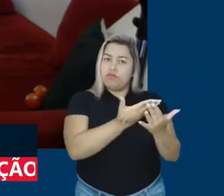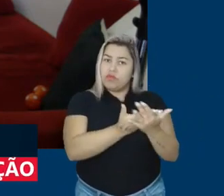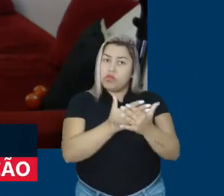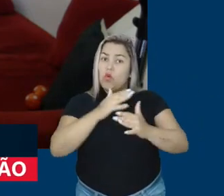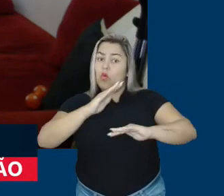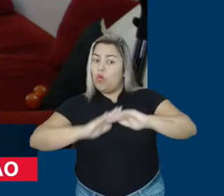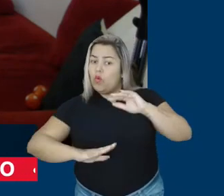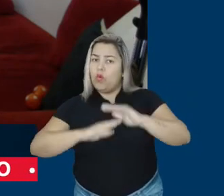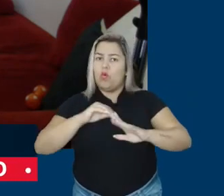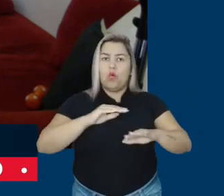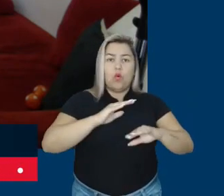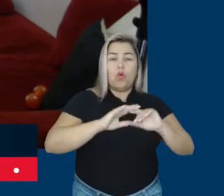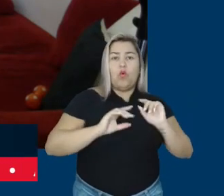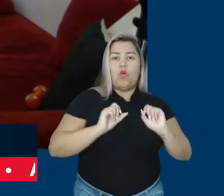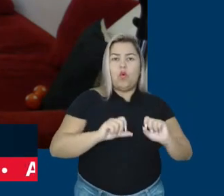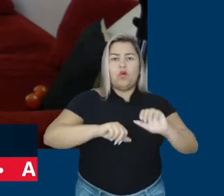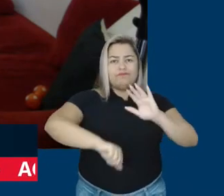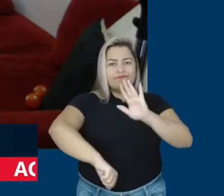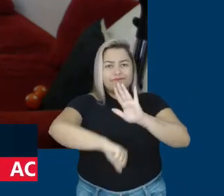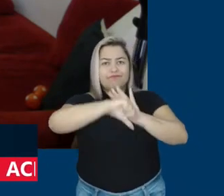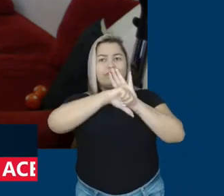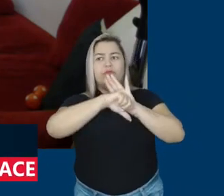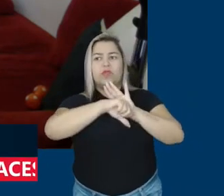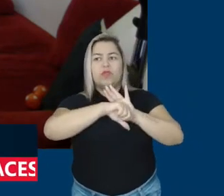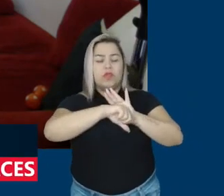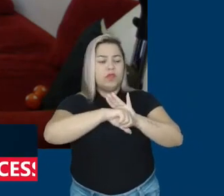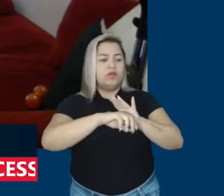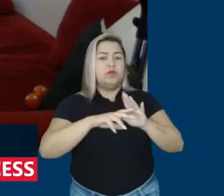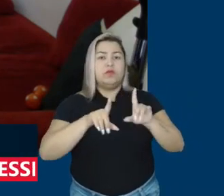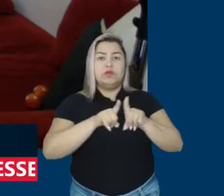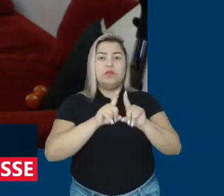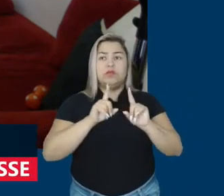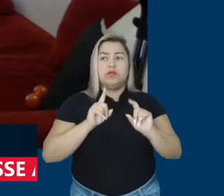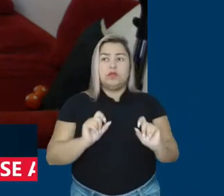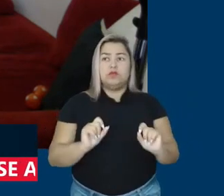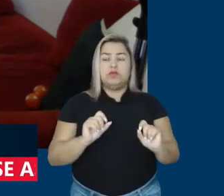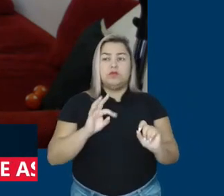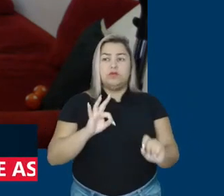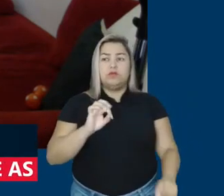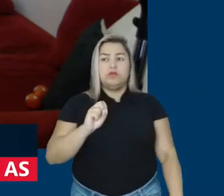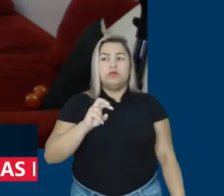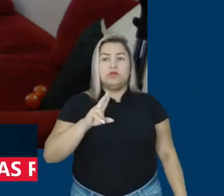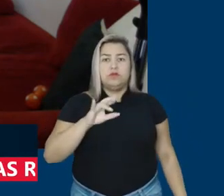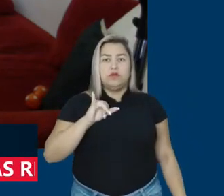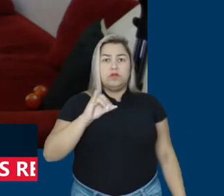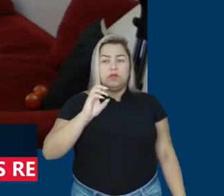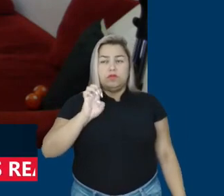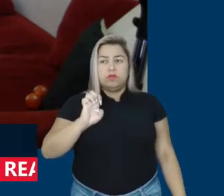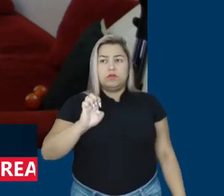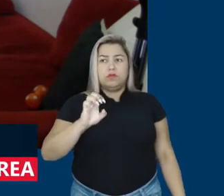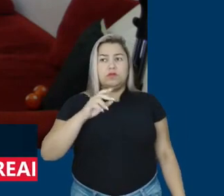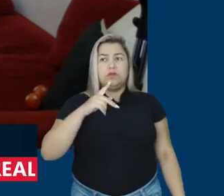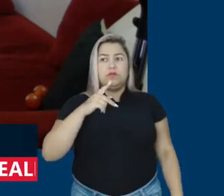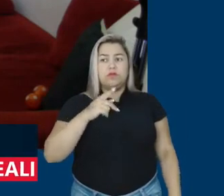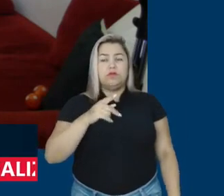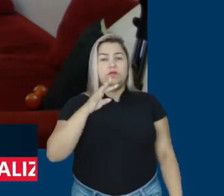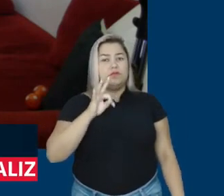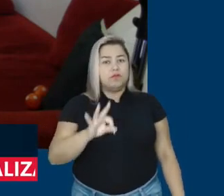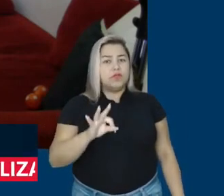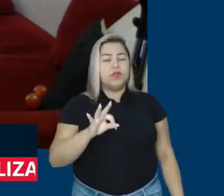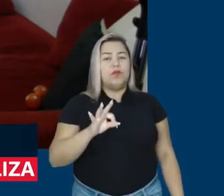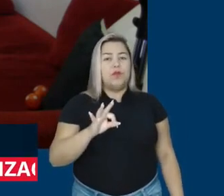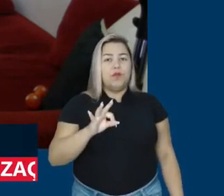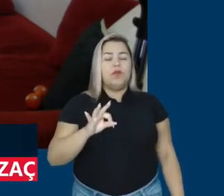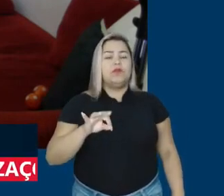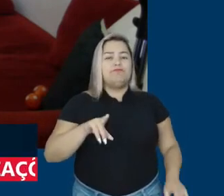crimes ligados à intolerância política, como foi o caso daquele tesoureiro do Partido dos Trabalhadores, Marcelo Arruda, que foi